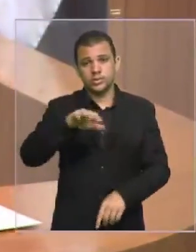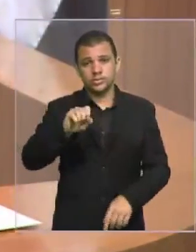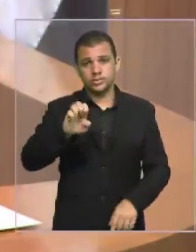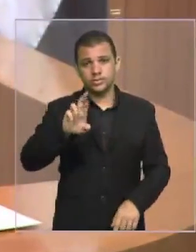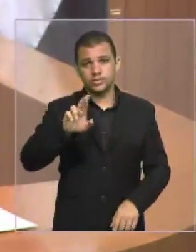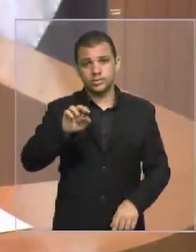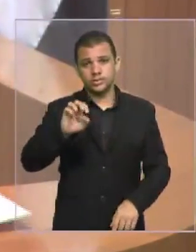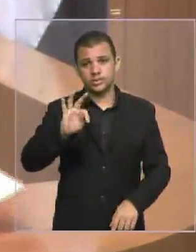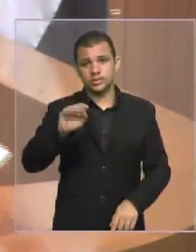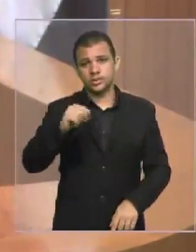Pela atenção, obrigada. Obrigada. Obrigada.